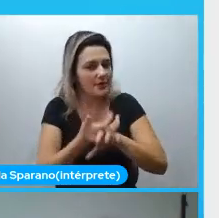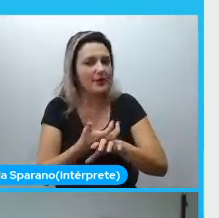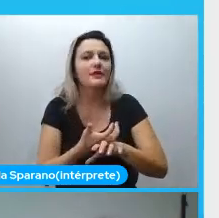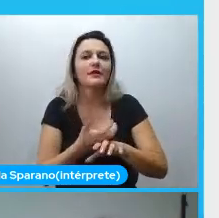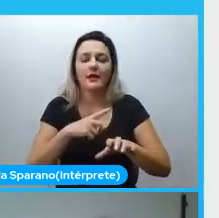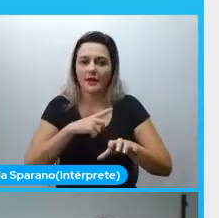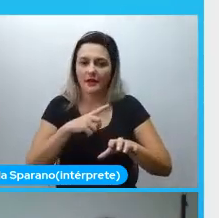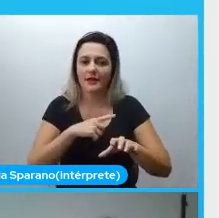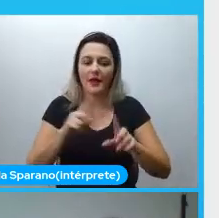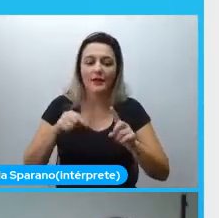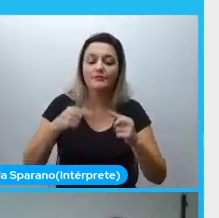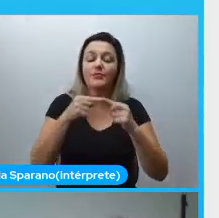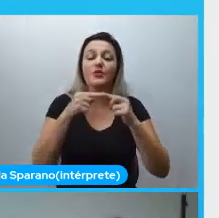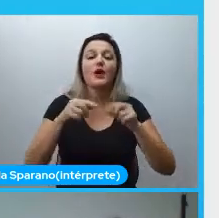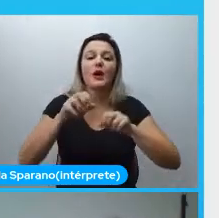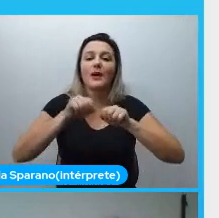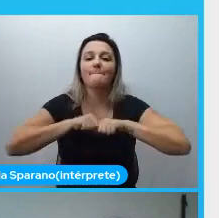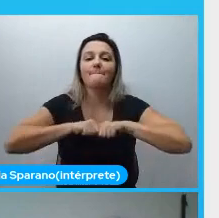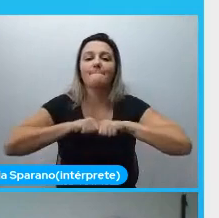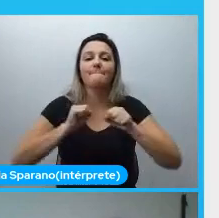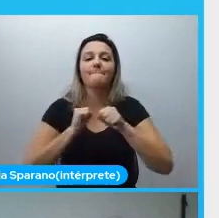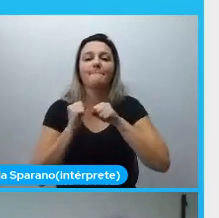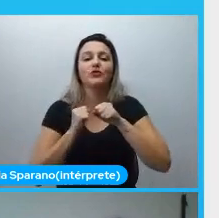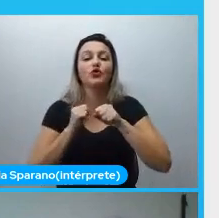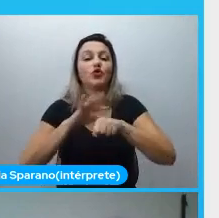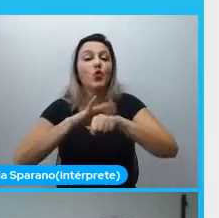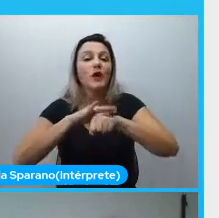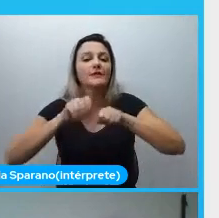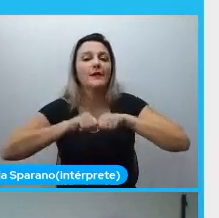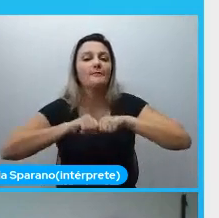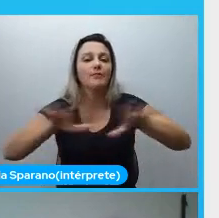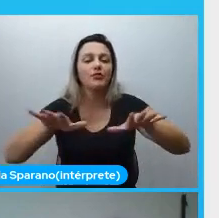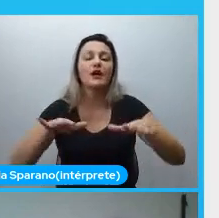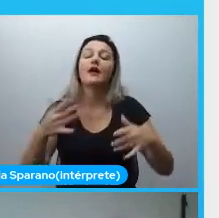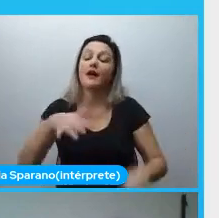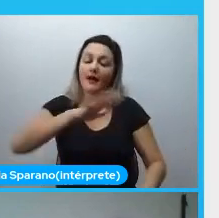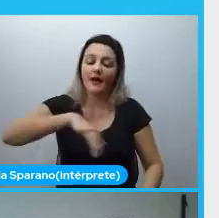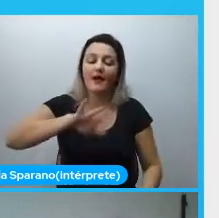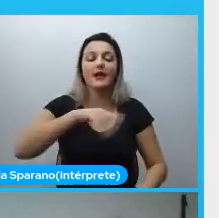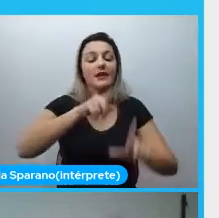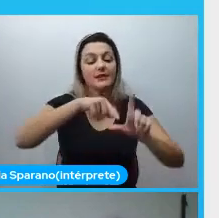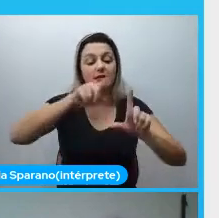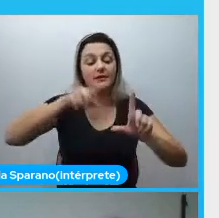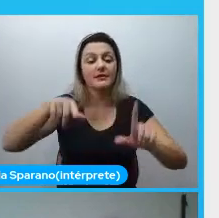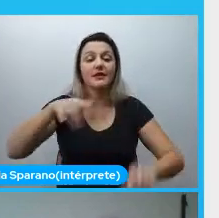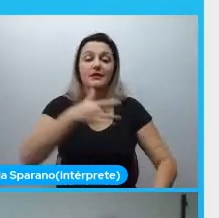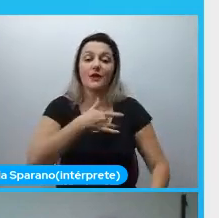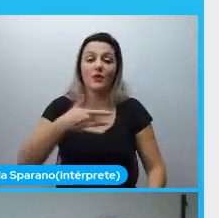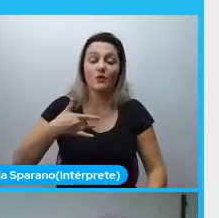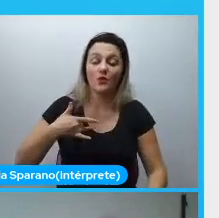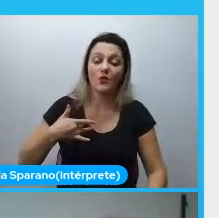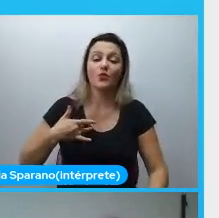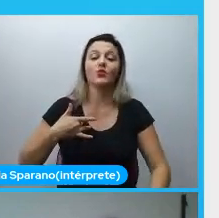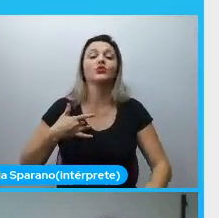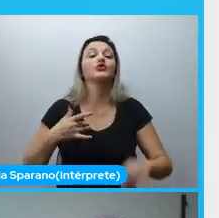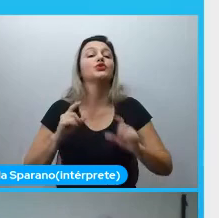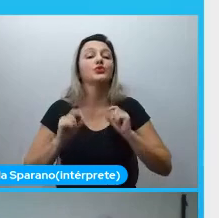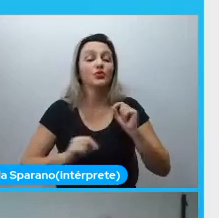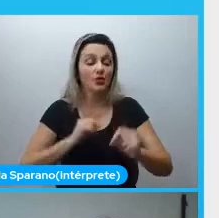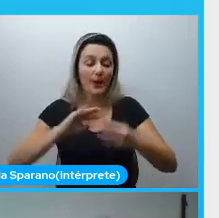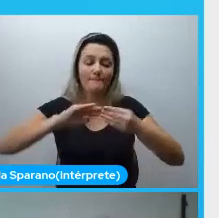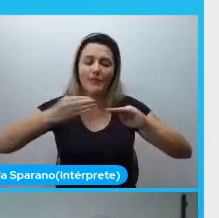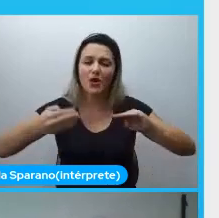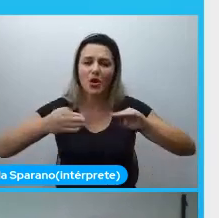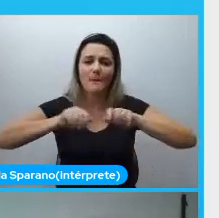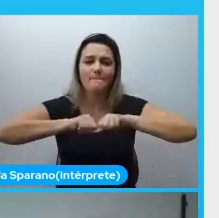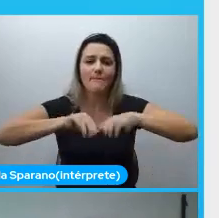né, que é a estatística voltada para a área de saúde, biológicas. Só que é aquela coisa, bem no início do período, a